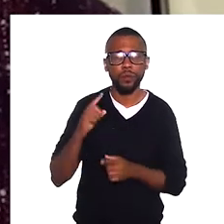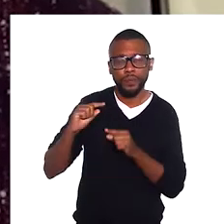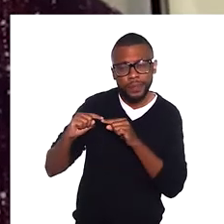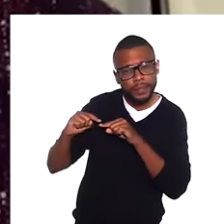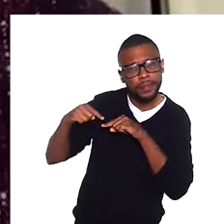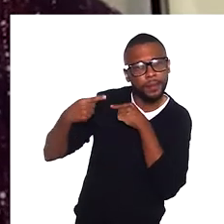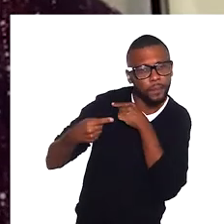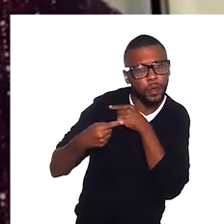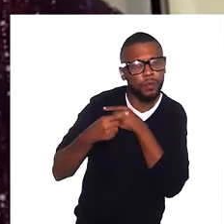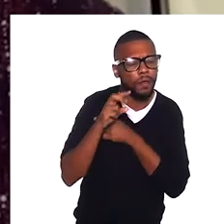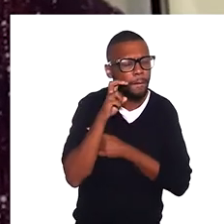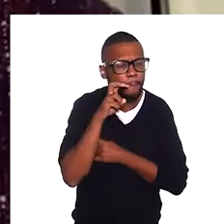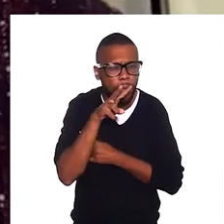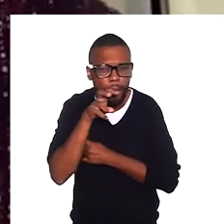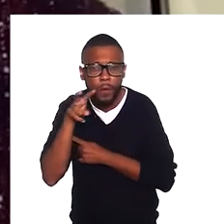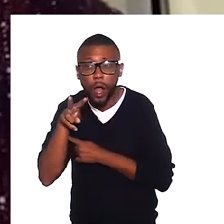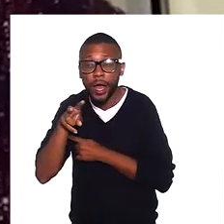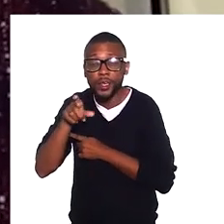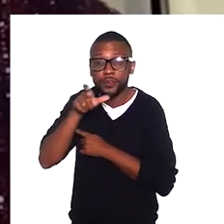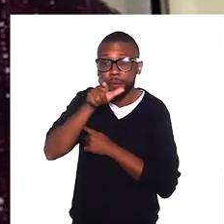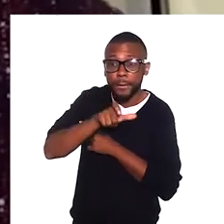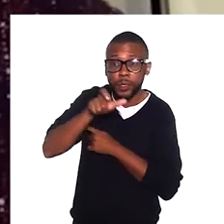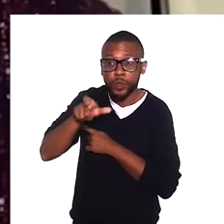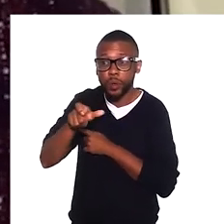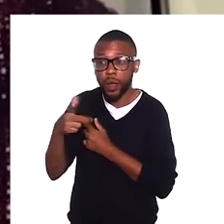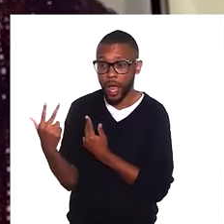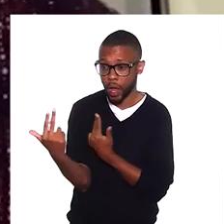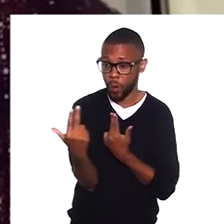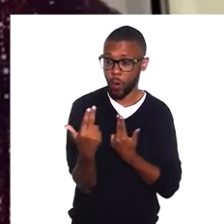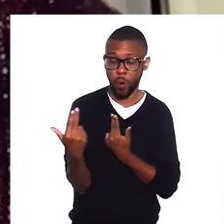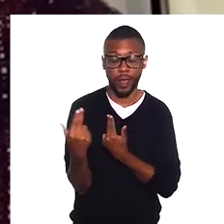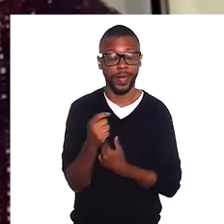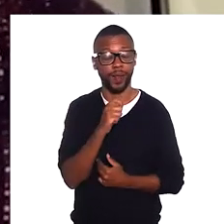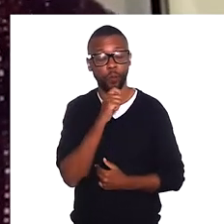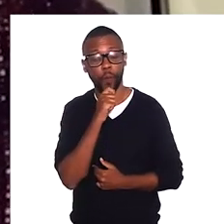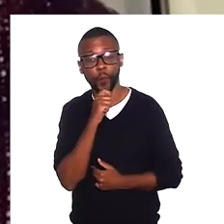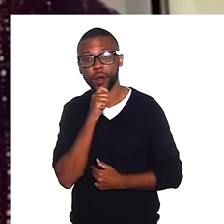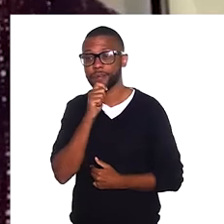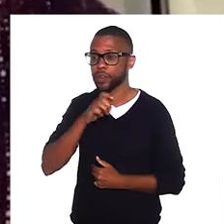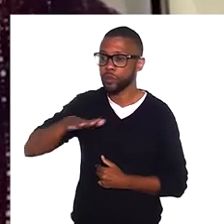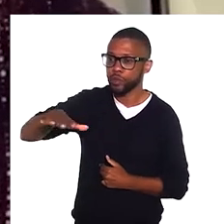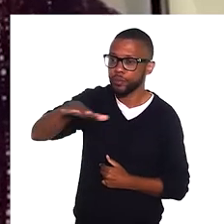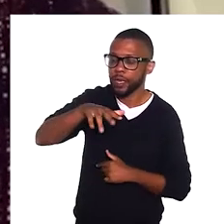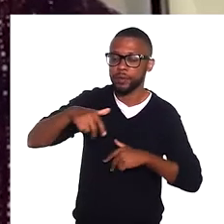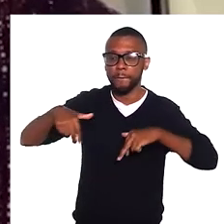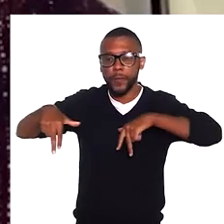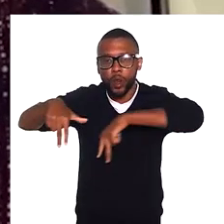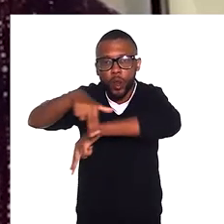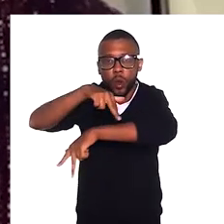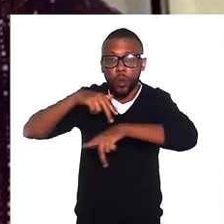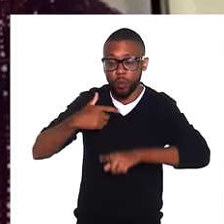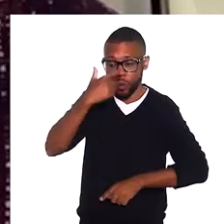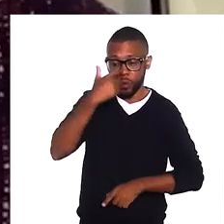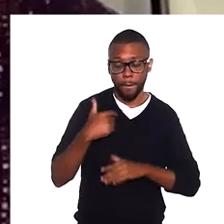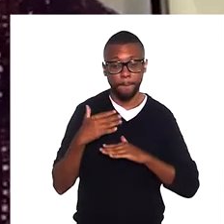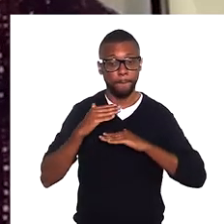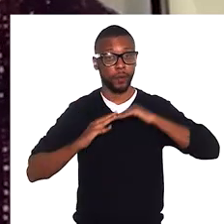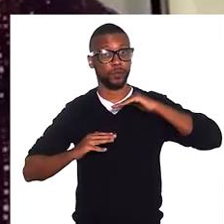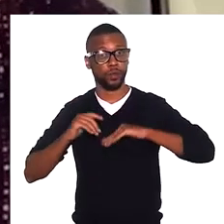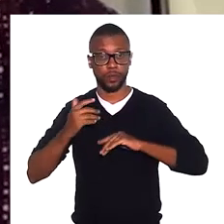observar muito depois de que pessoas como eu não estavam nos espaços que eu circulava enquanto